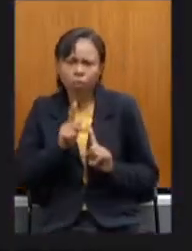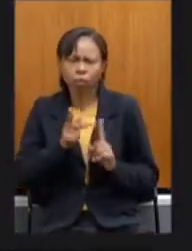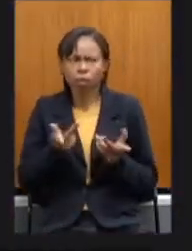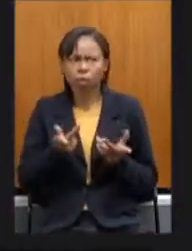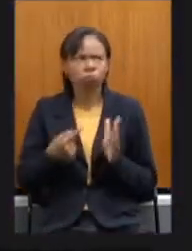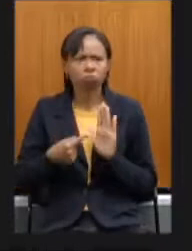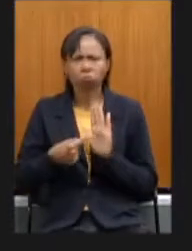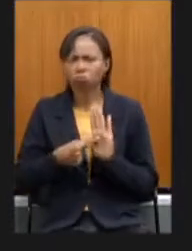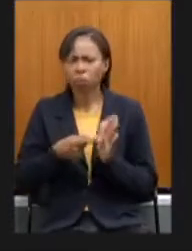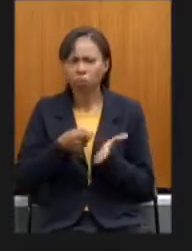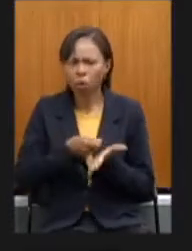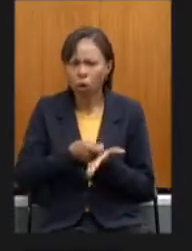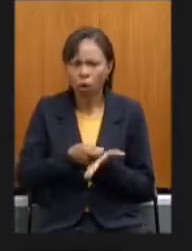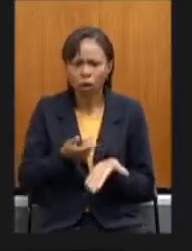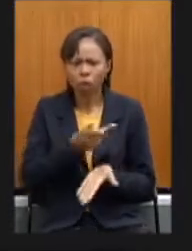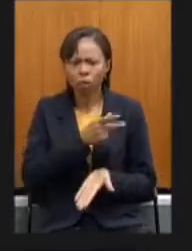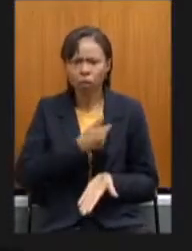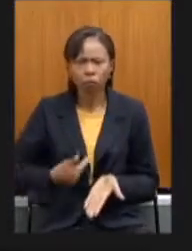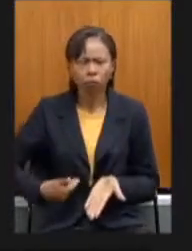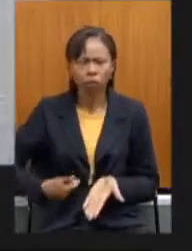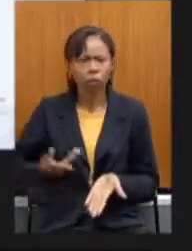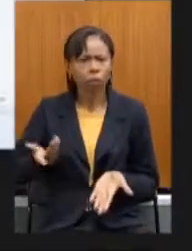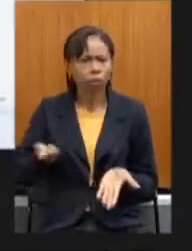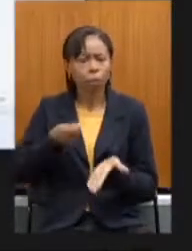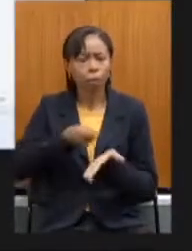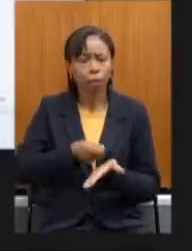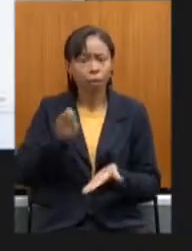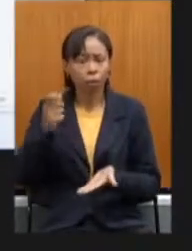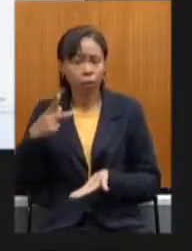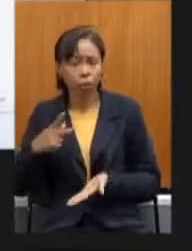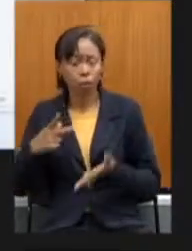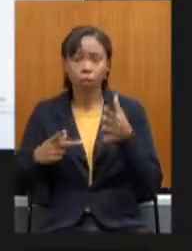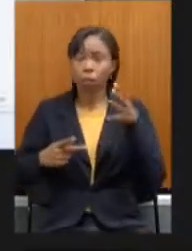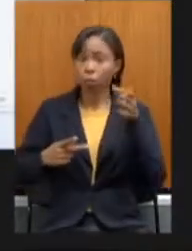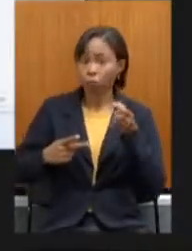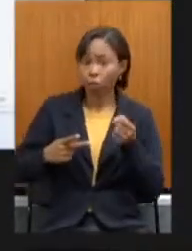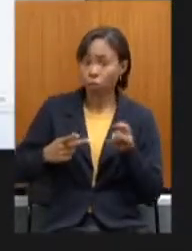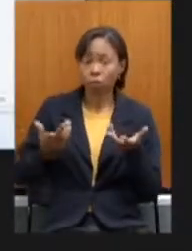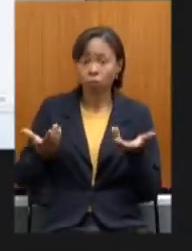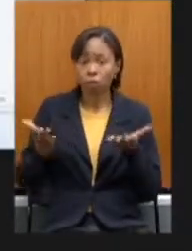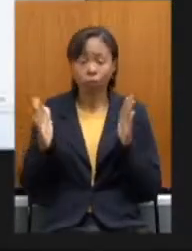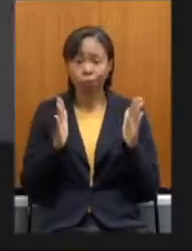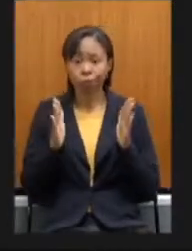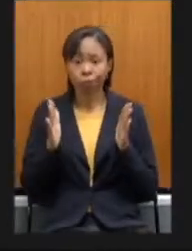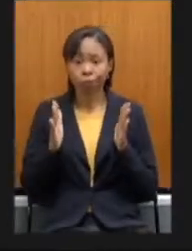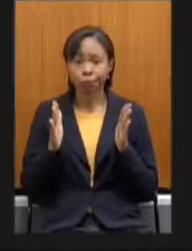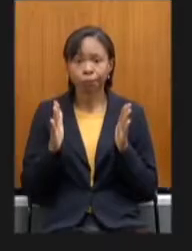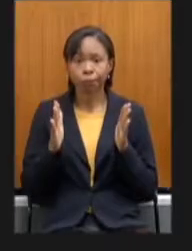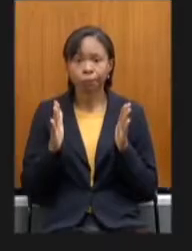constituição Fazendo os repassos Para pagar Aposentadorias E pensões No momento Em que o estado